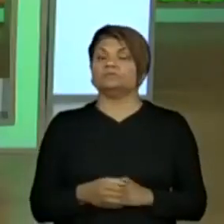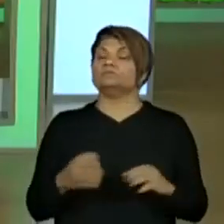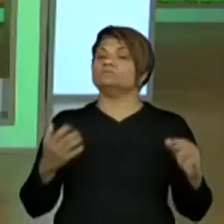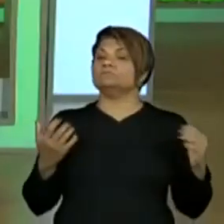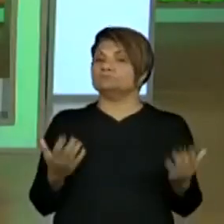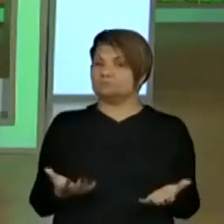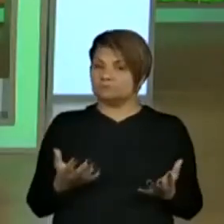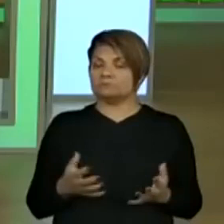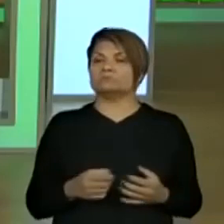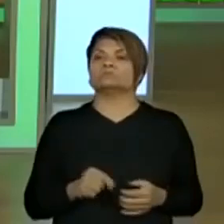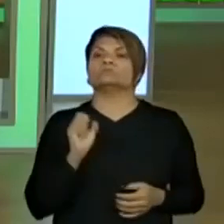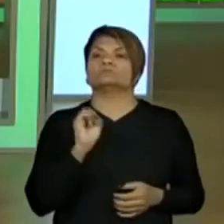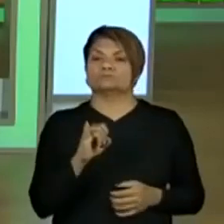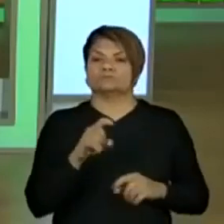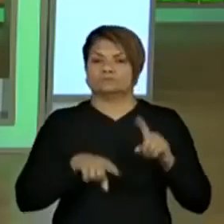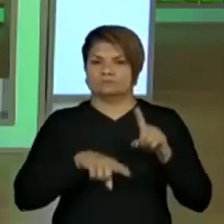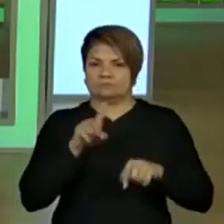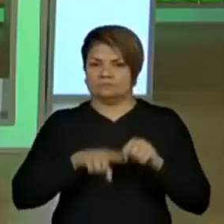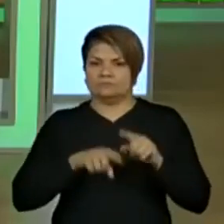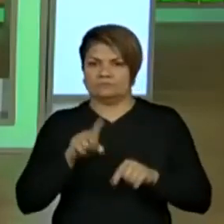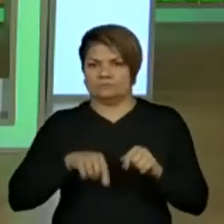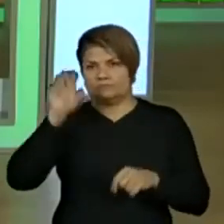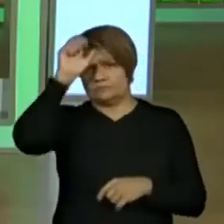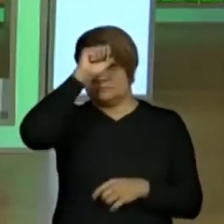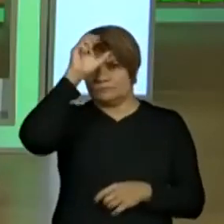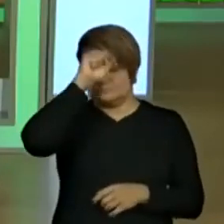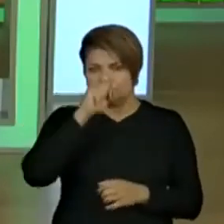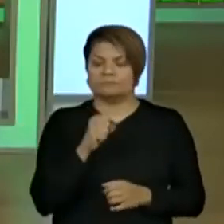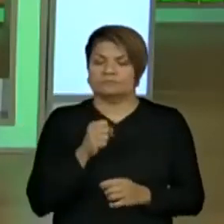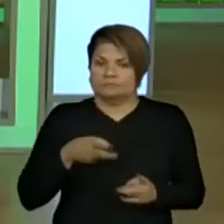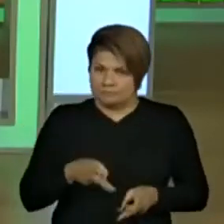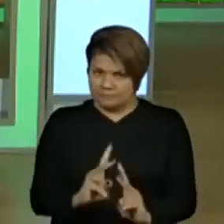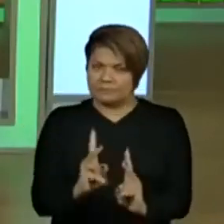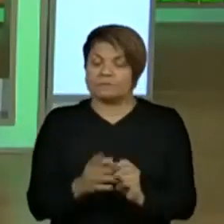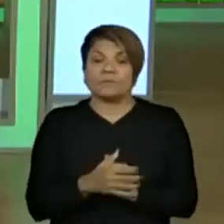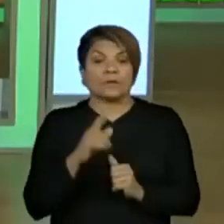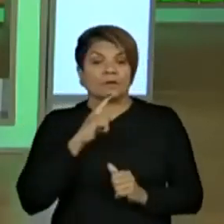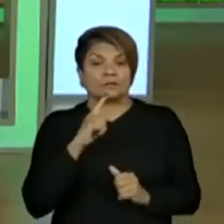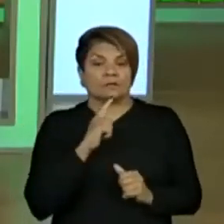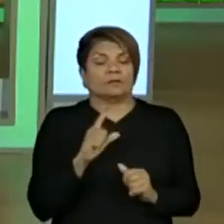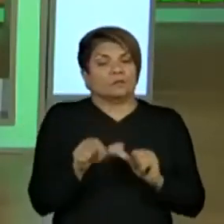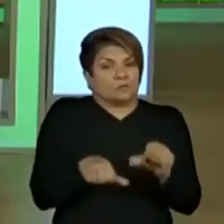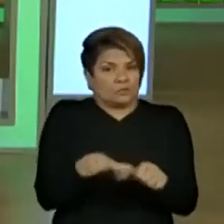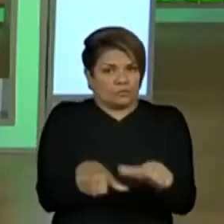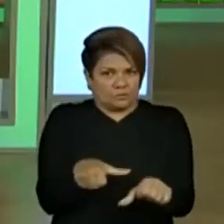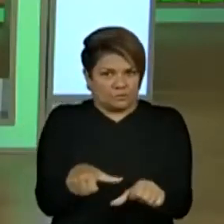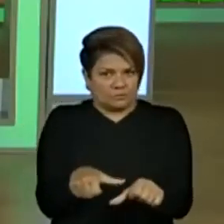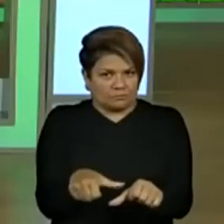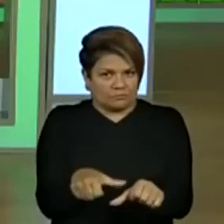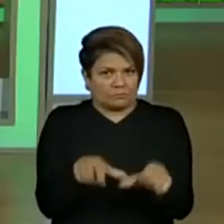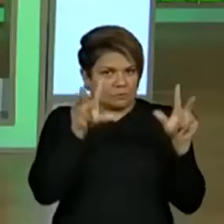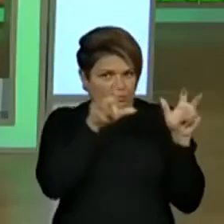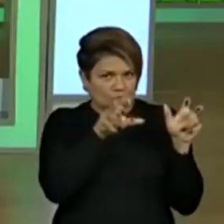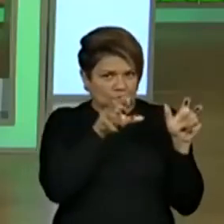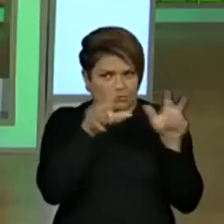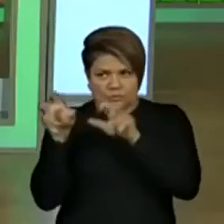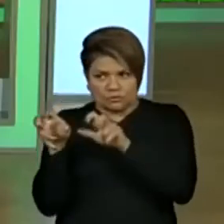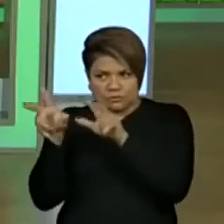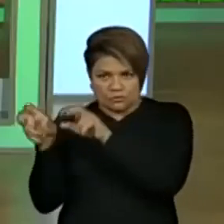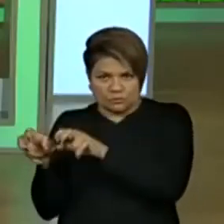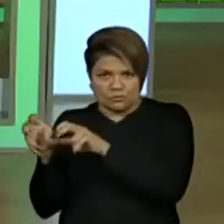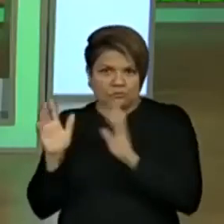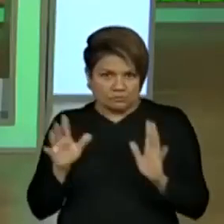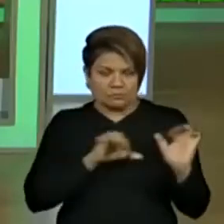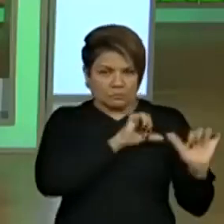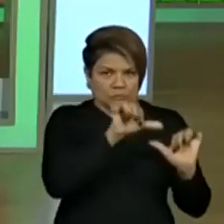Quem já tem o material do Aprender Sempre sabe que ele, de uma aula para a outra, ele muda o assunto, certo? Então, no